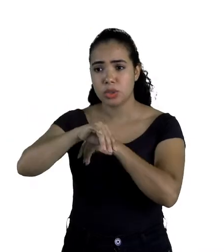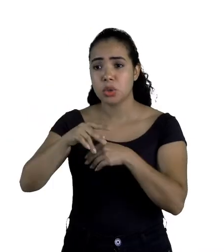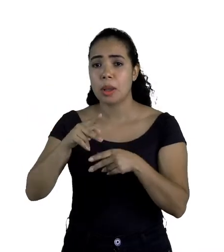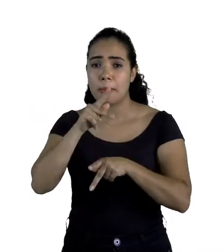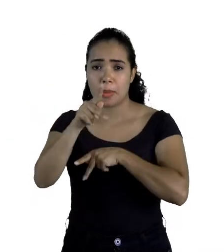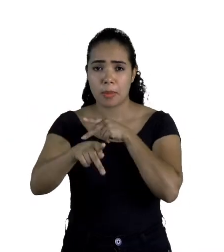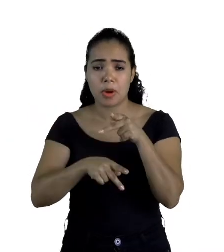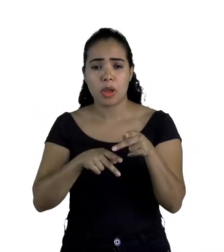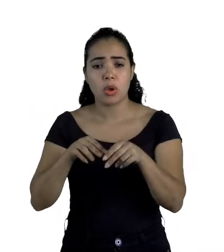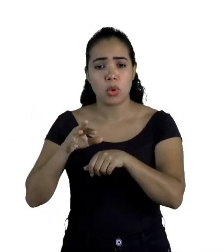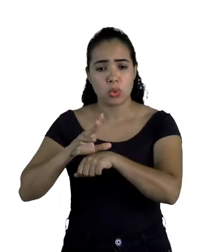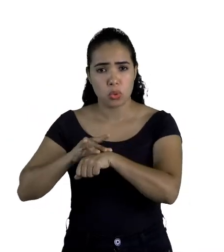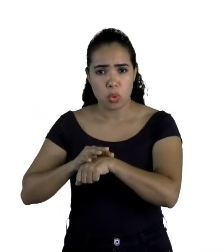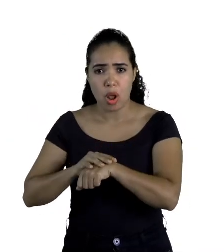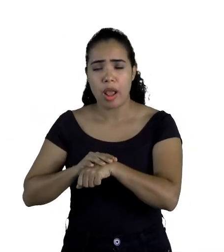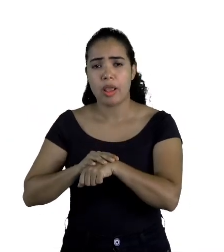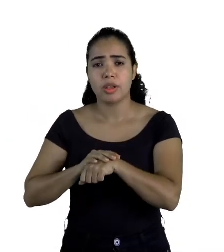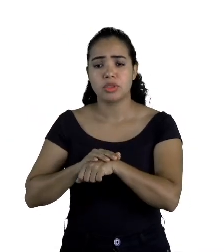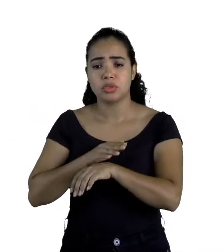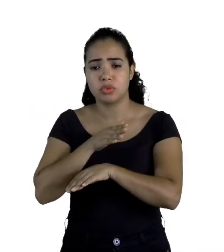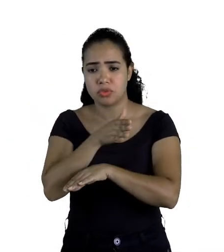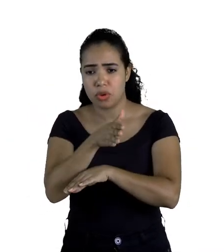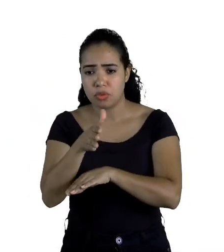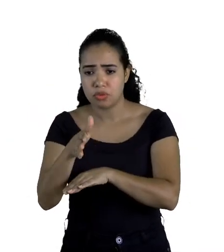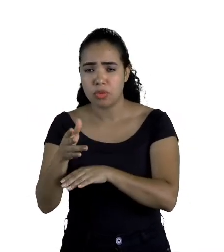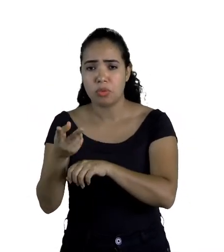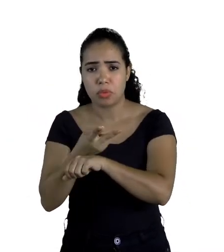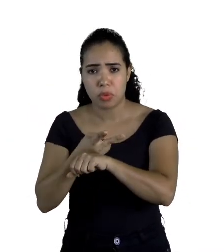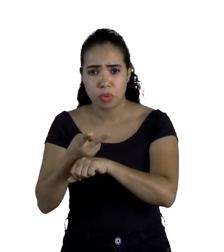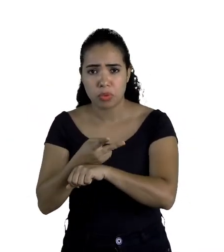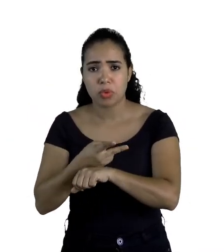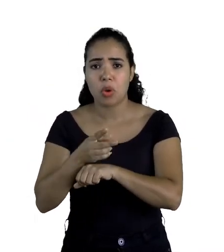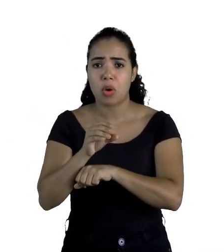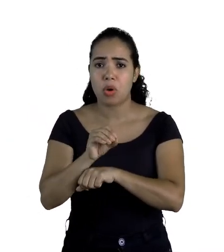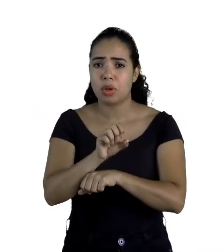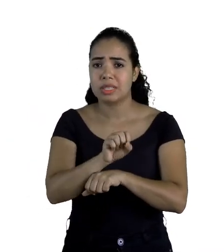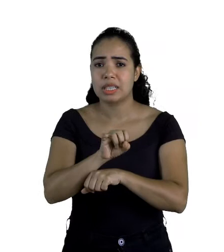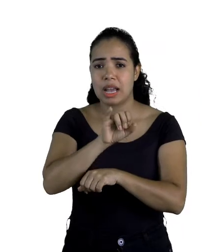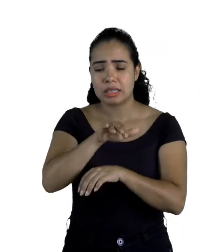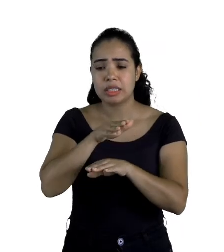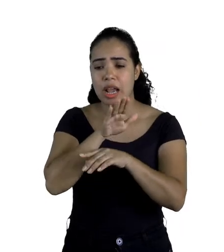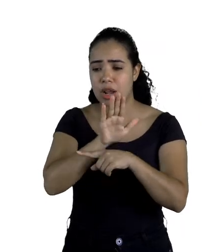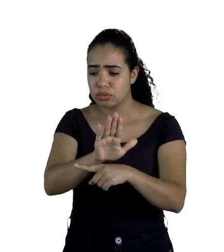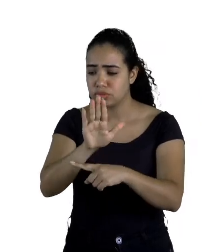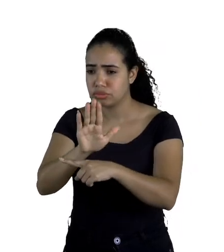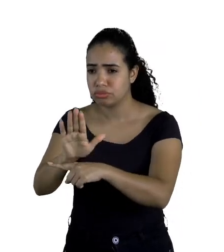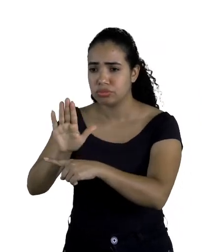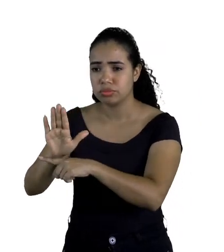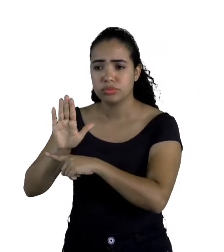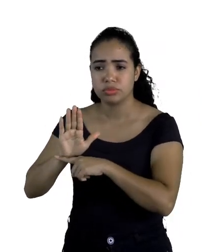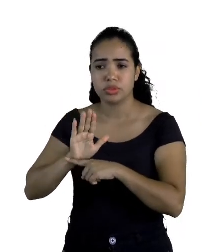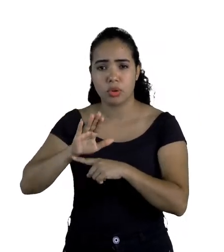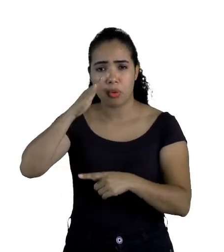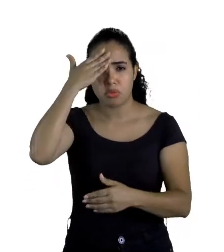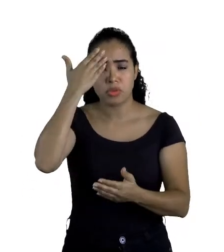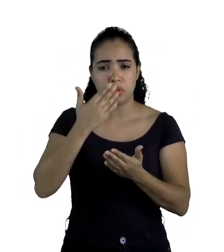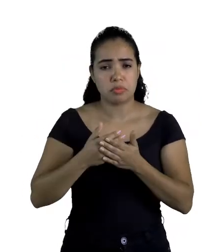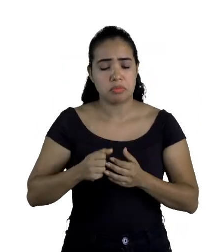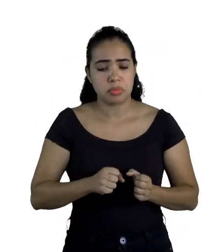parentes doentes iam à sua procura e ele imediatamente, confiado no seu poder,